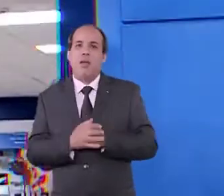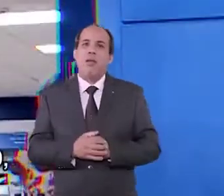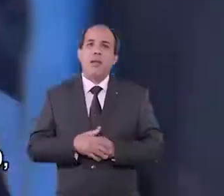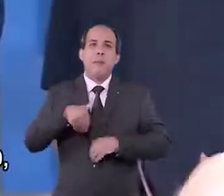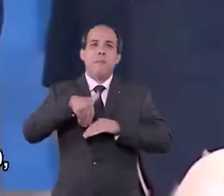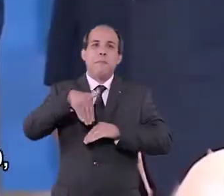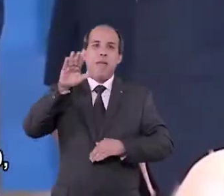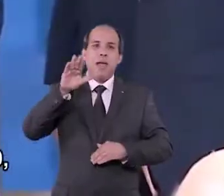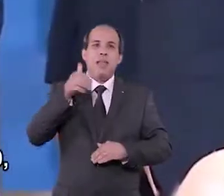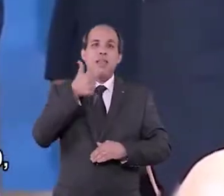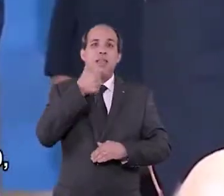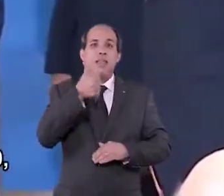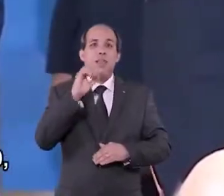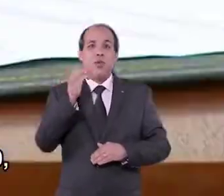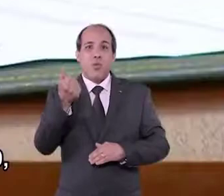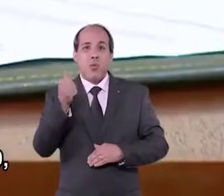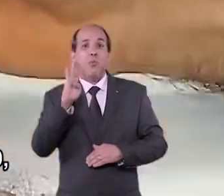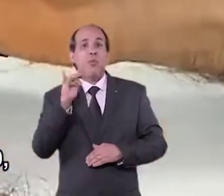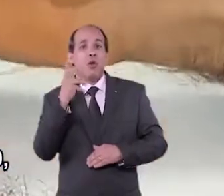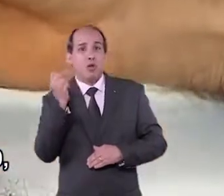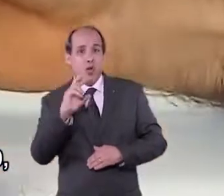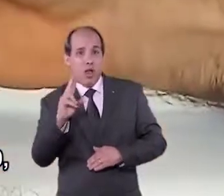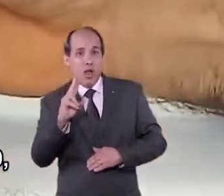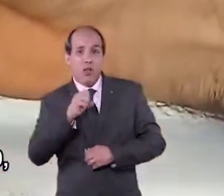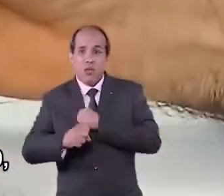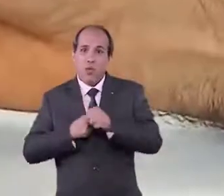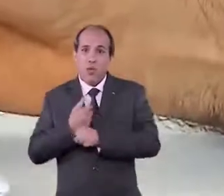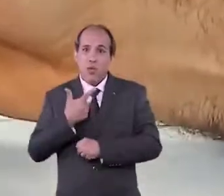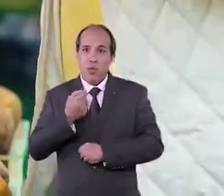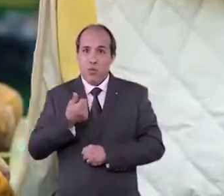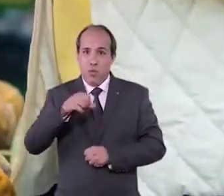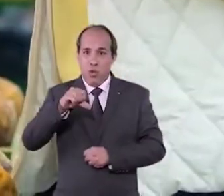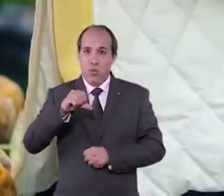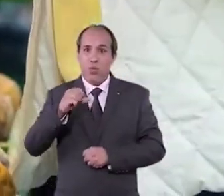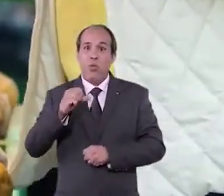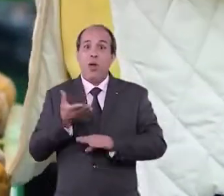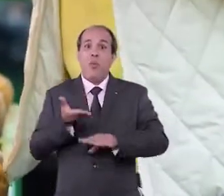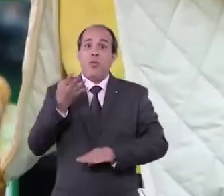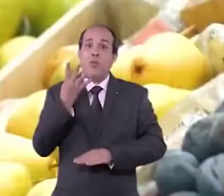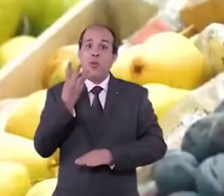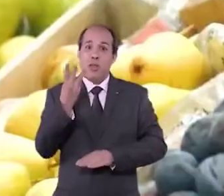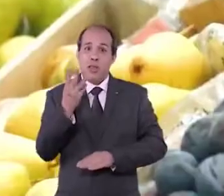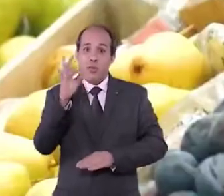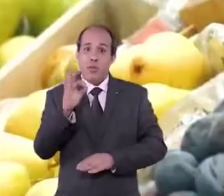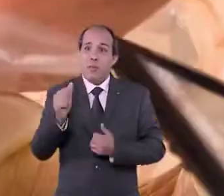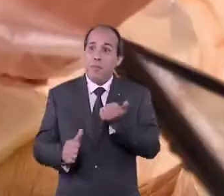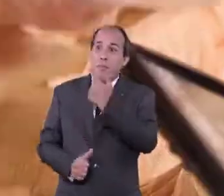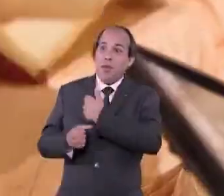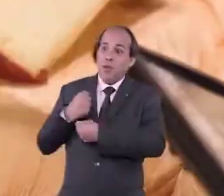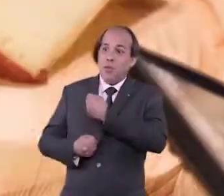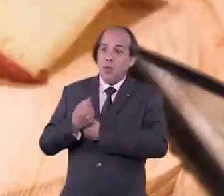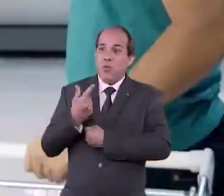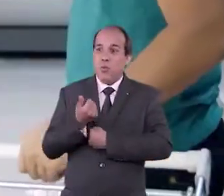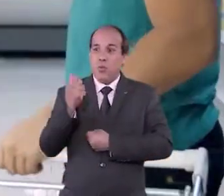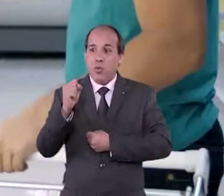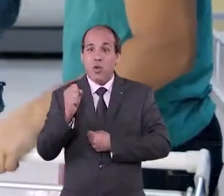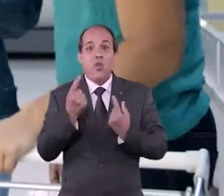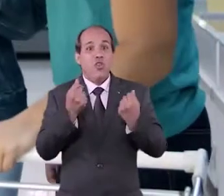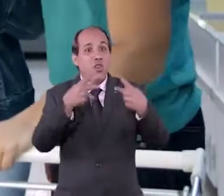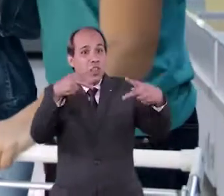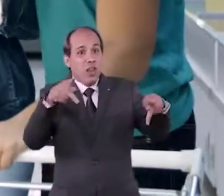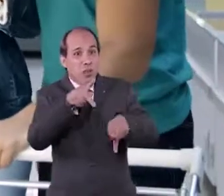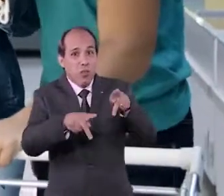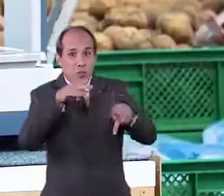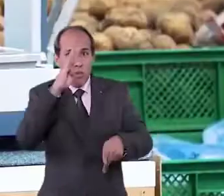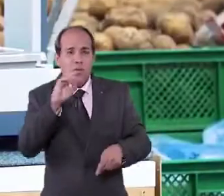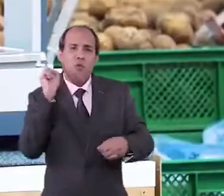lucro. Foram mais de 101 bilhões em 2019. 43% a mais que em 2018. Dinheiro